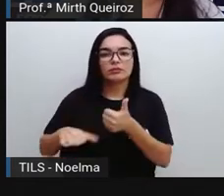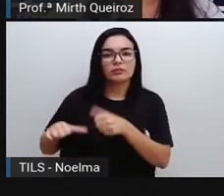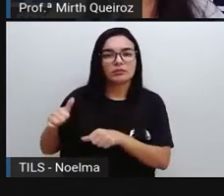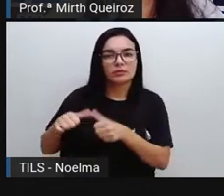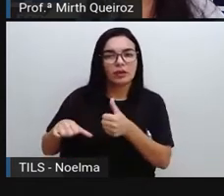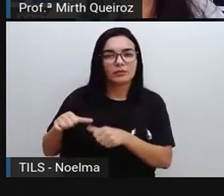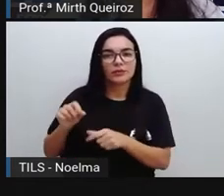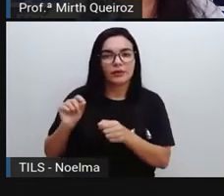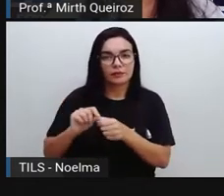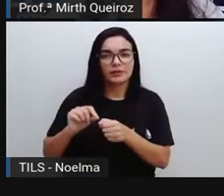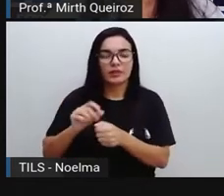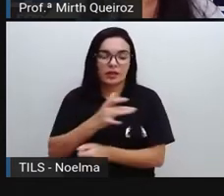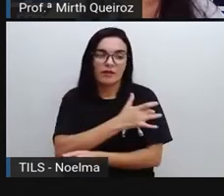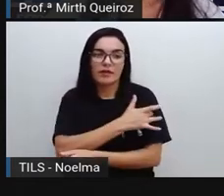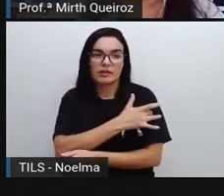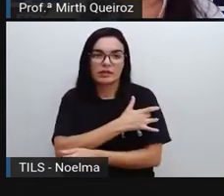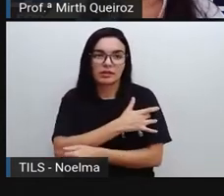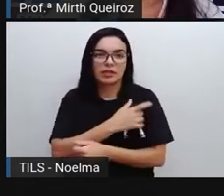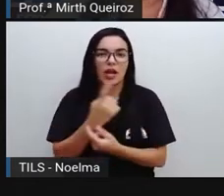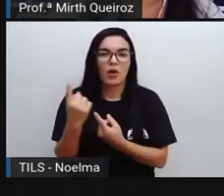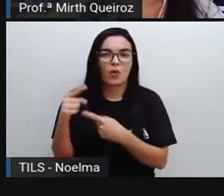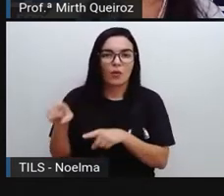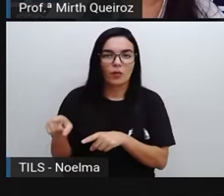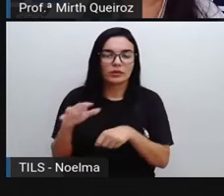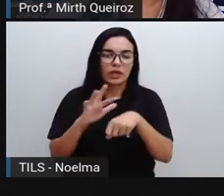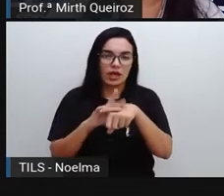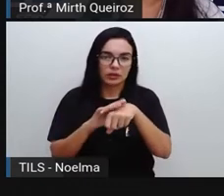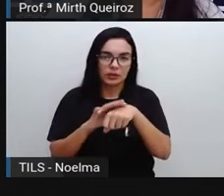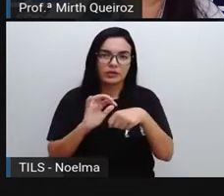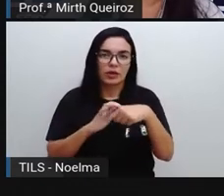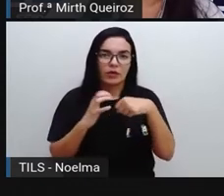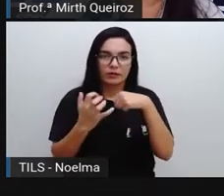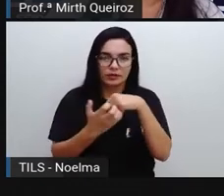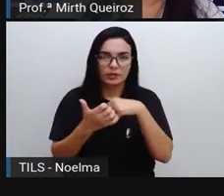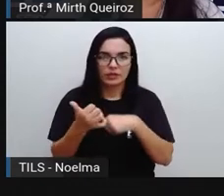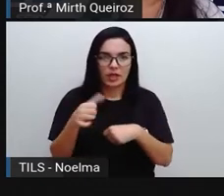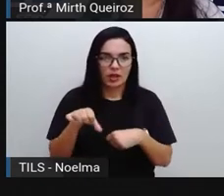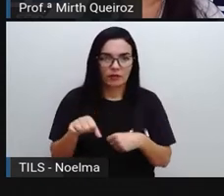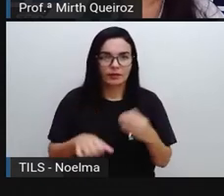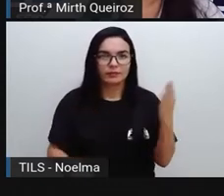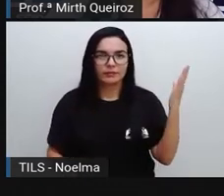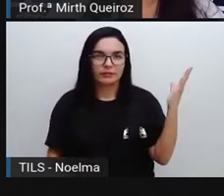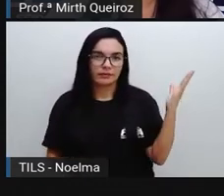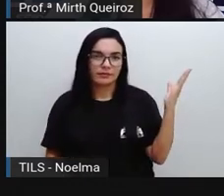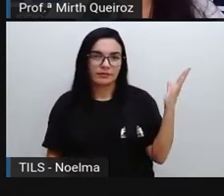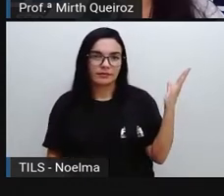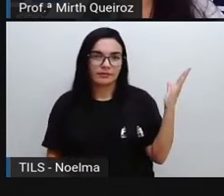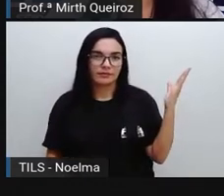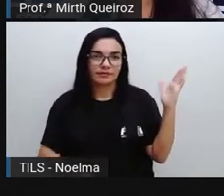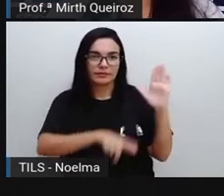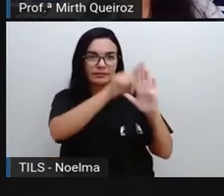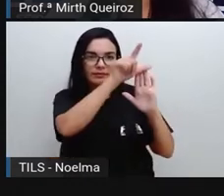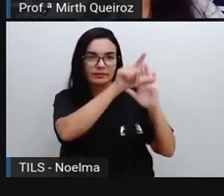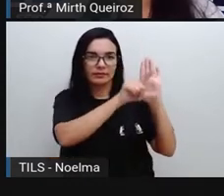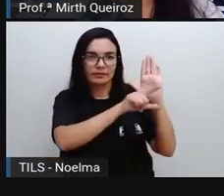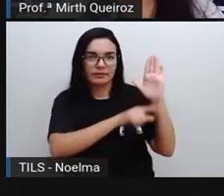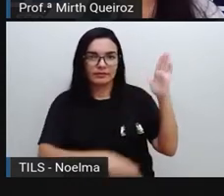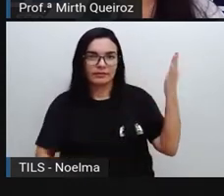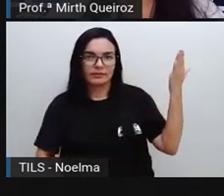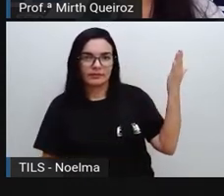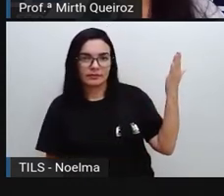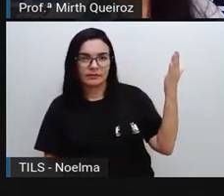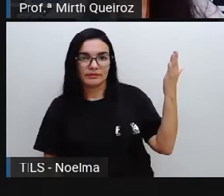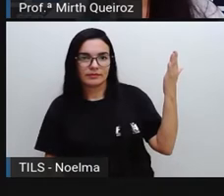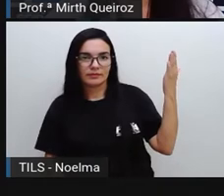produziram a vacina contra a Covid-19. Então, nós temos a AstraZeneca, a vacina AstraZeneca,